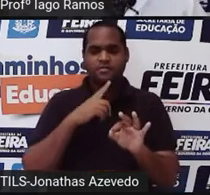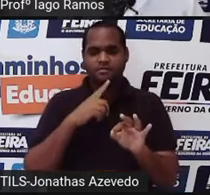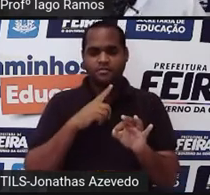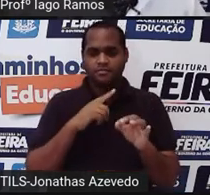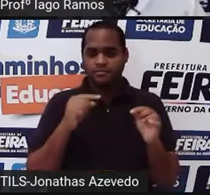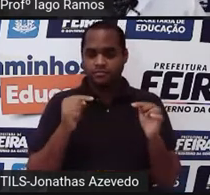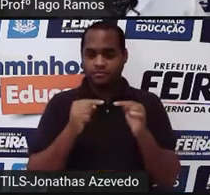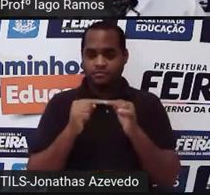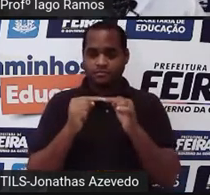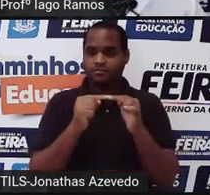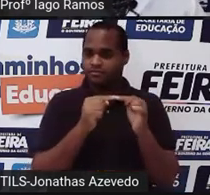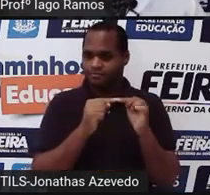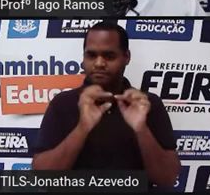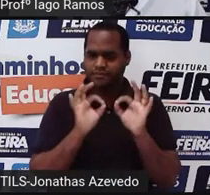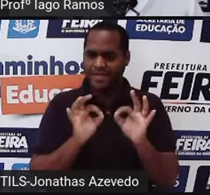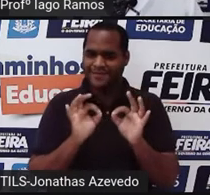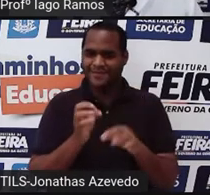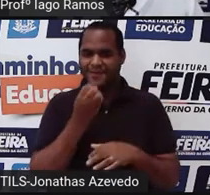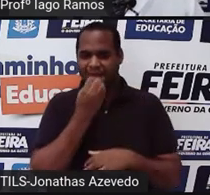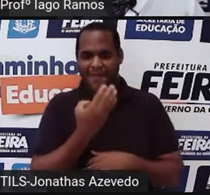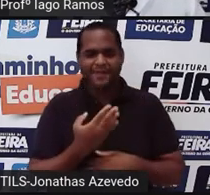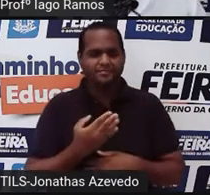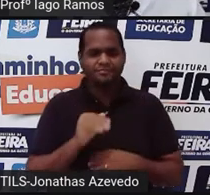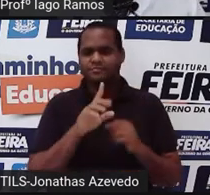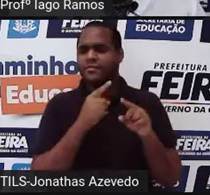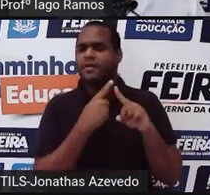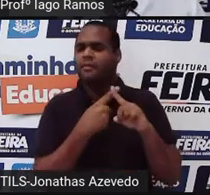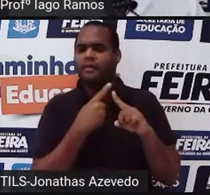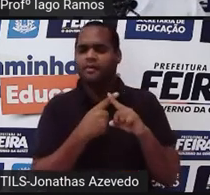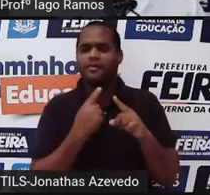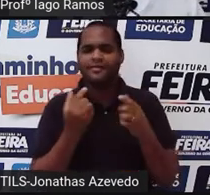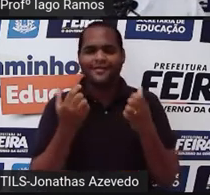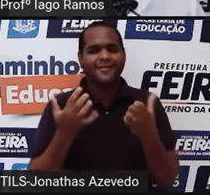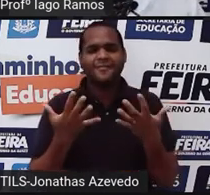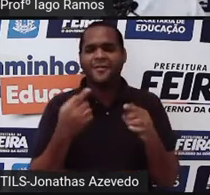elevado a 1, tá? Mas por que que é assim?